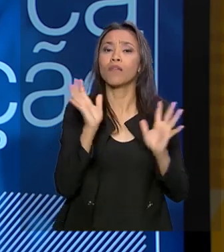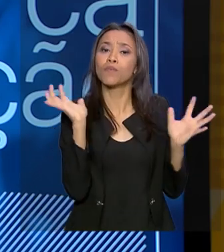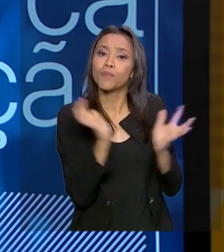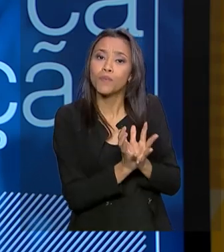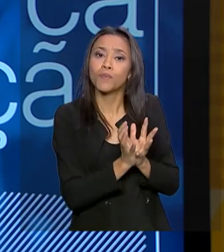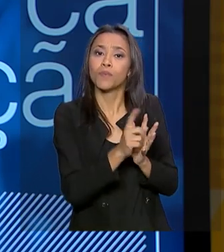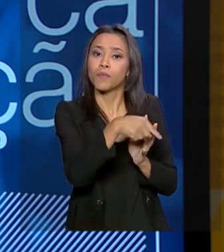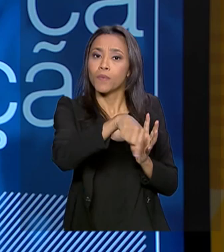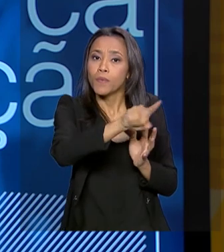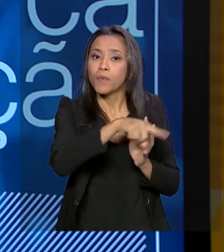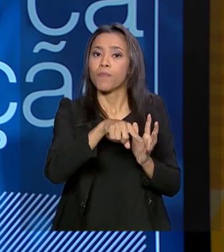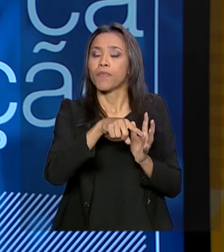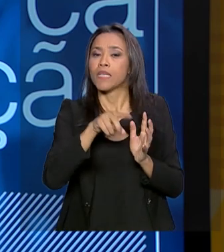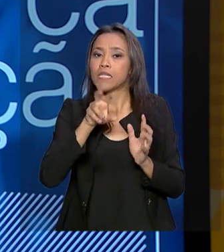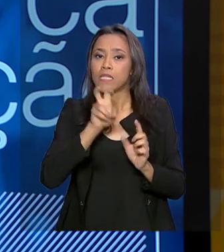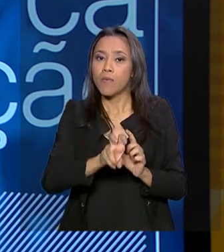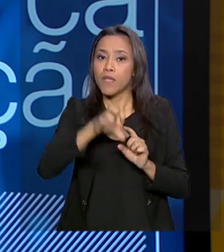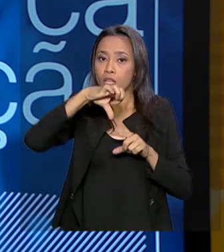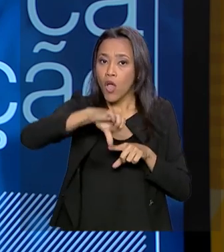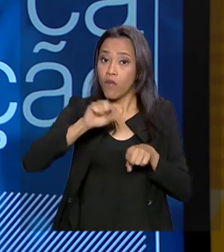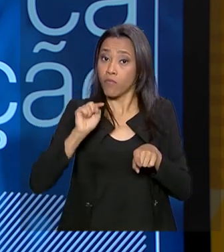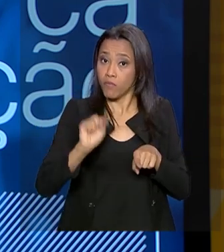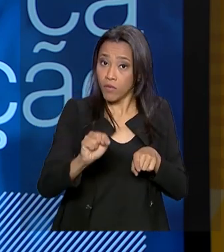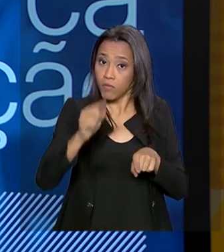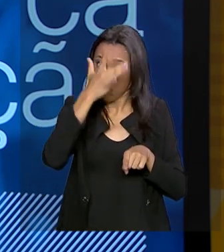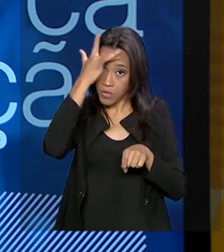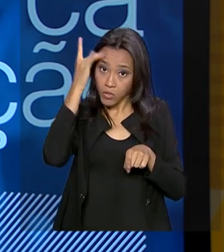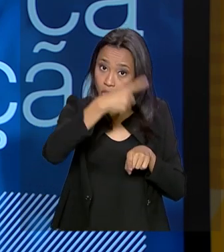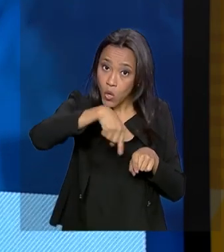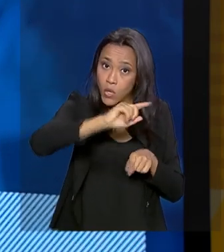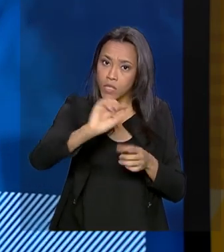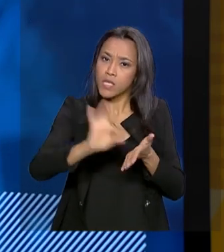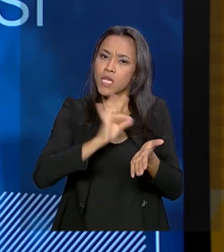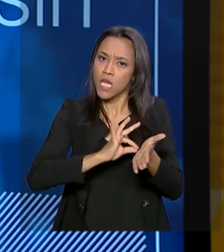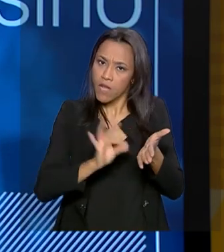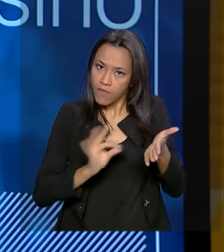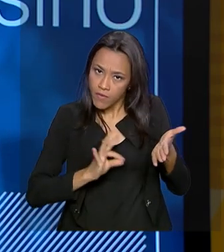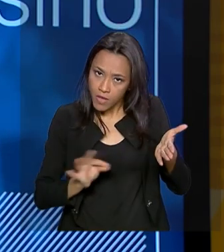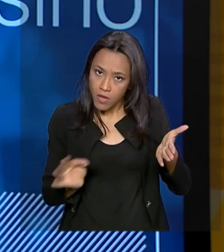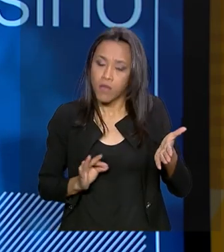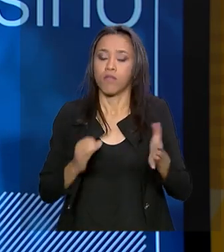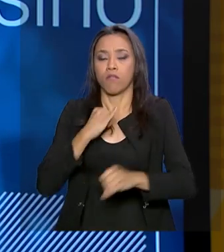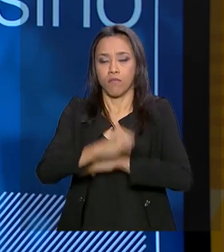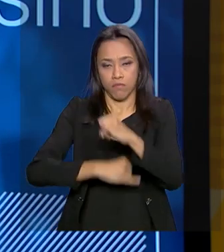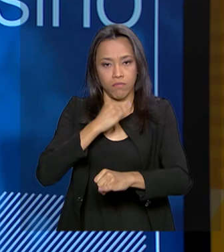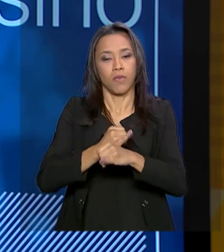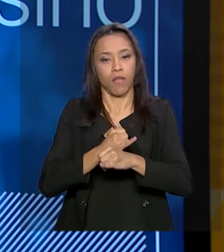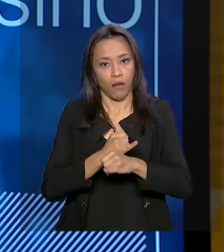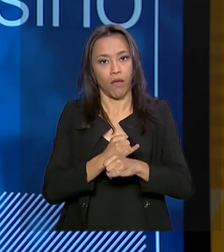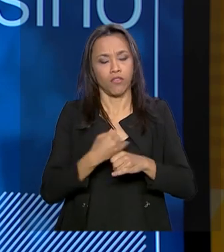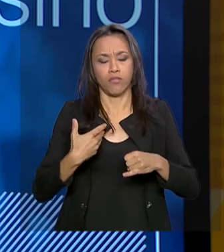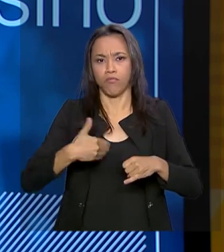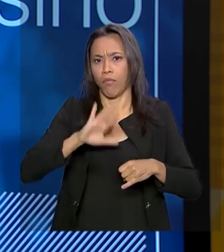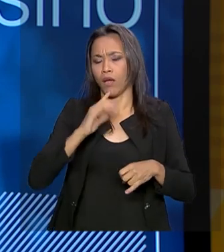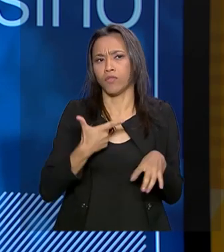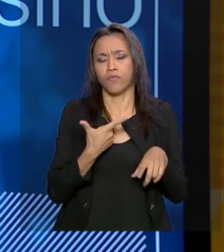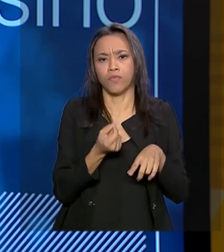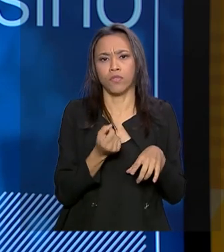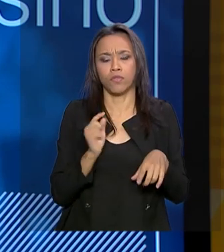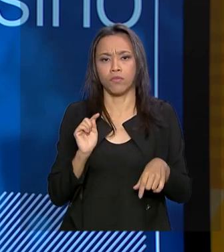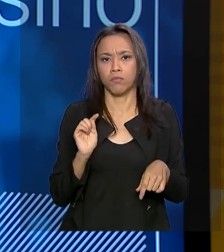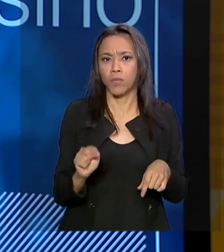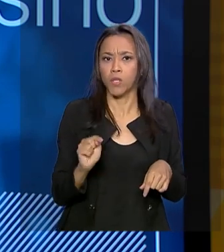cerca de 59 mil pessoas se inscreveram no nosso site e já geraram mais de 20 mil